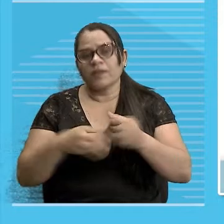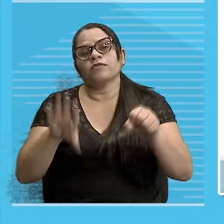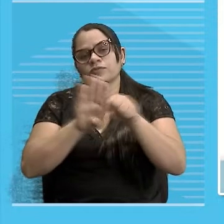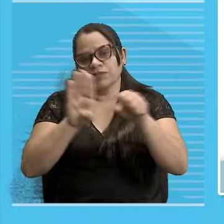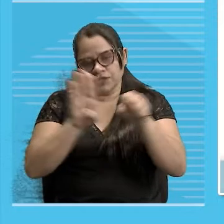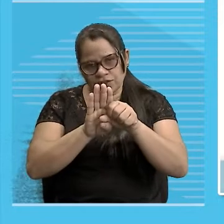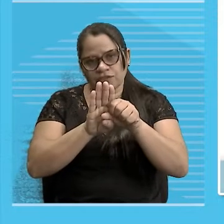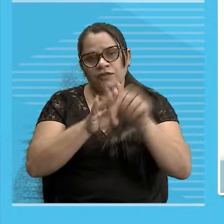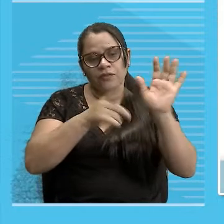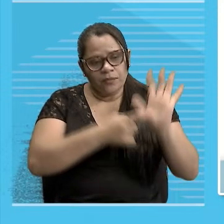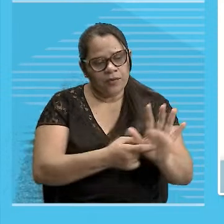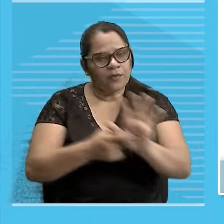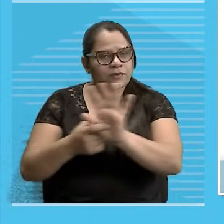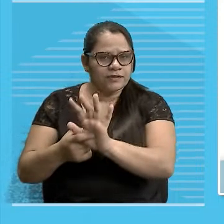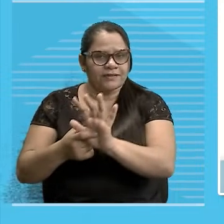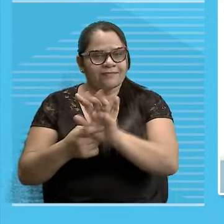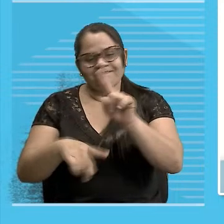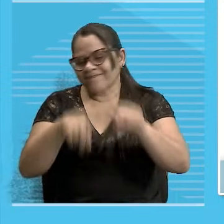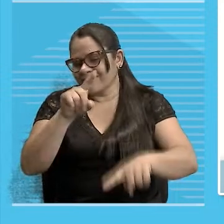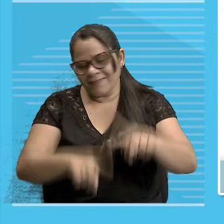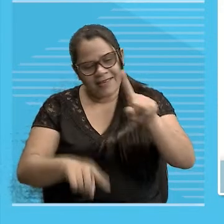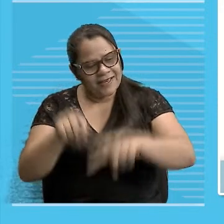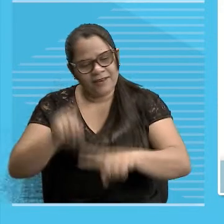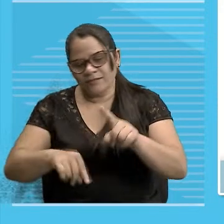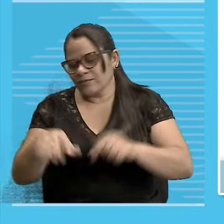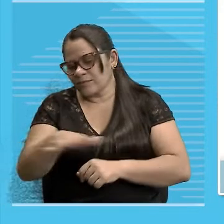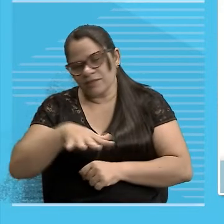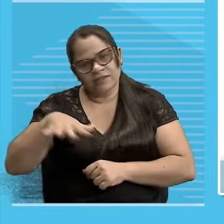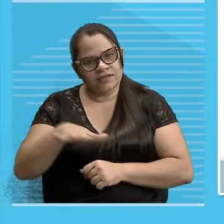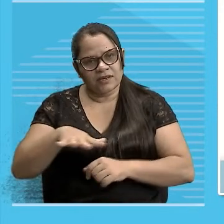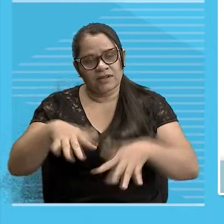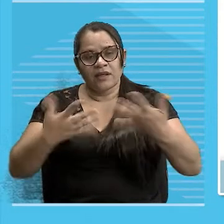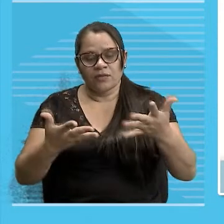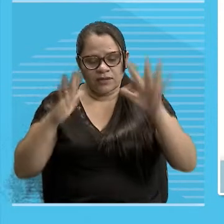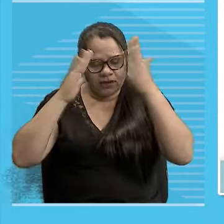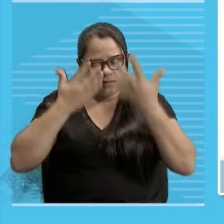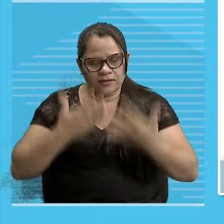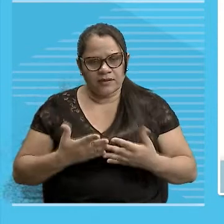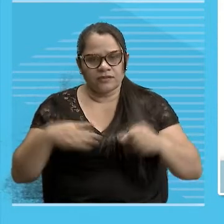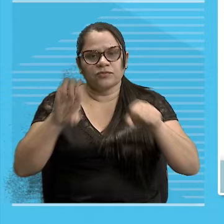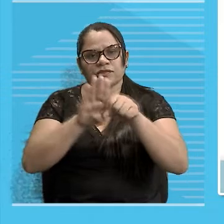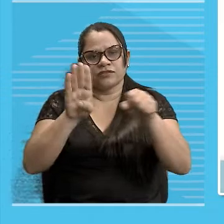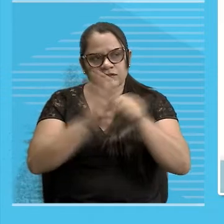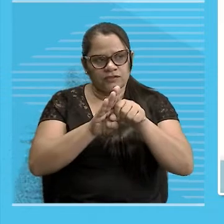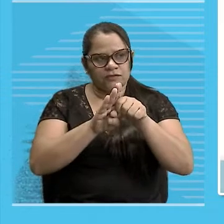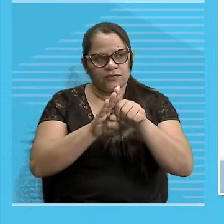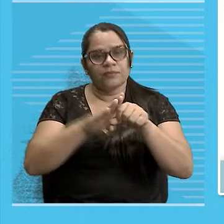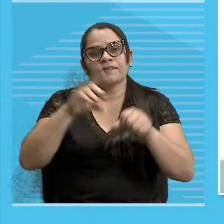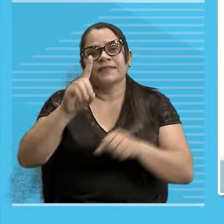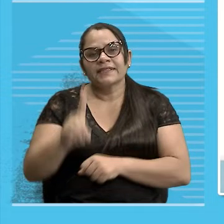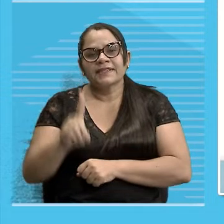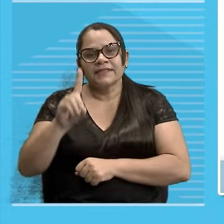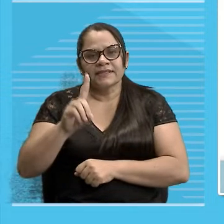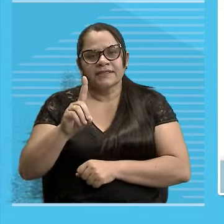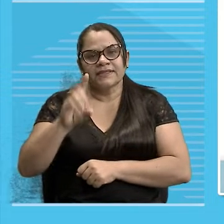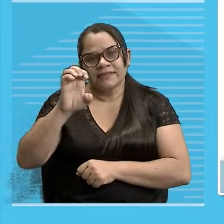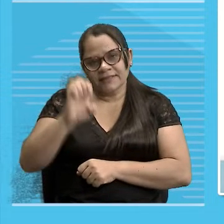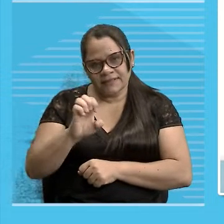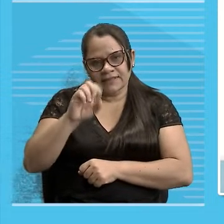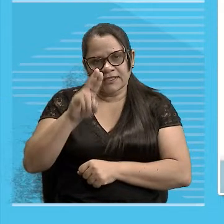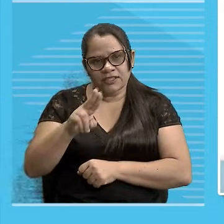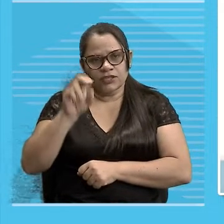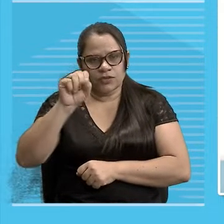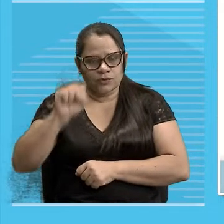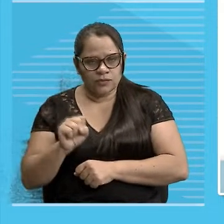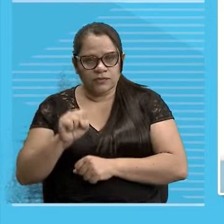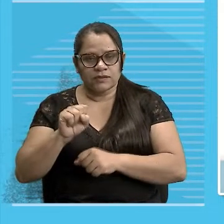coisa Olha aí Deus Né A gente analisa o substantivo Deus e vê que ele é um dos substantivos Que tem uma característica